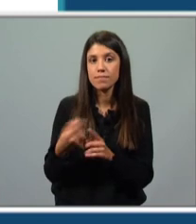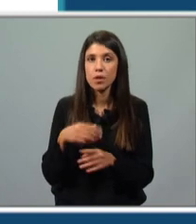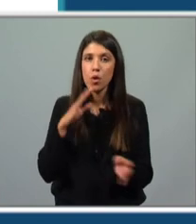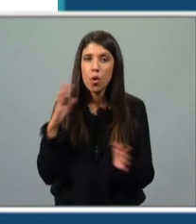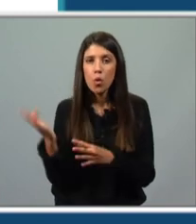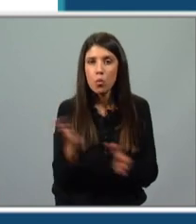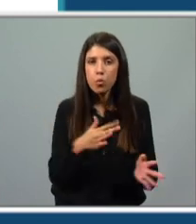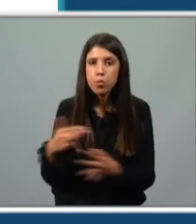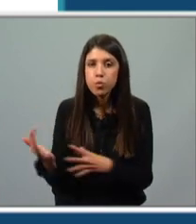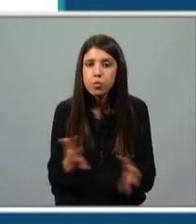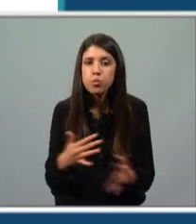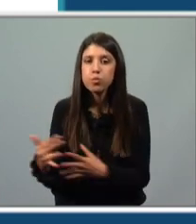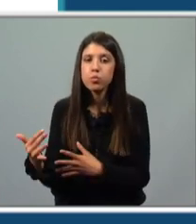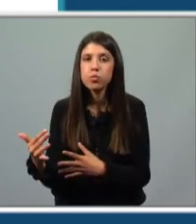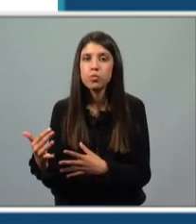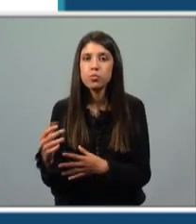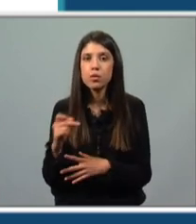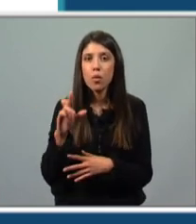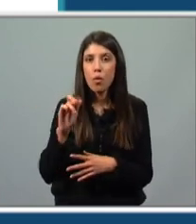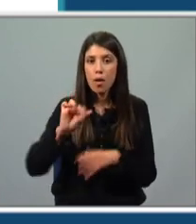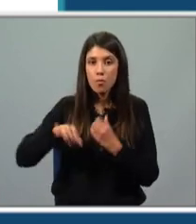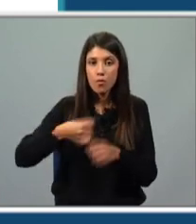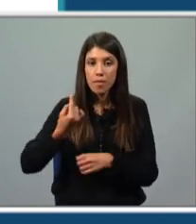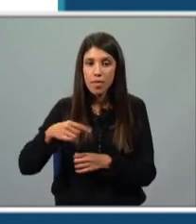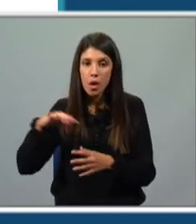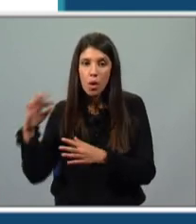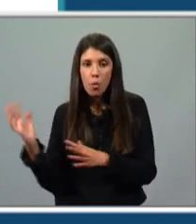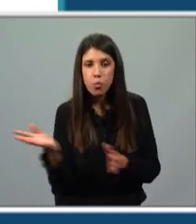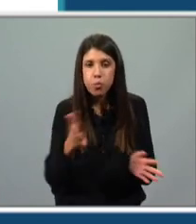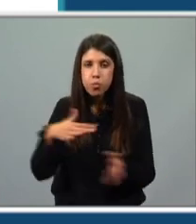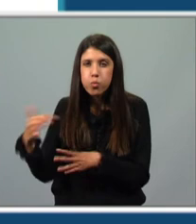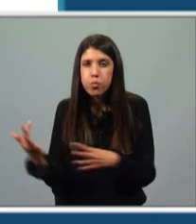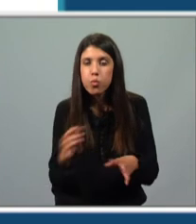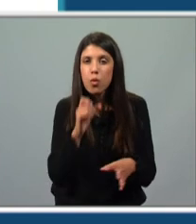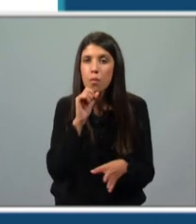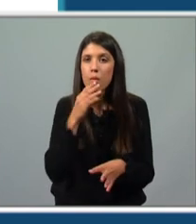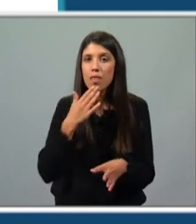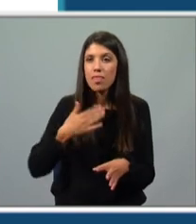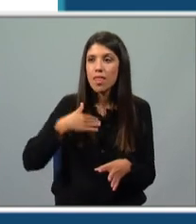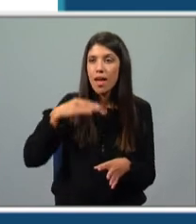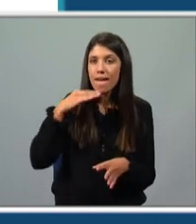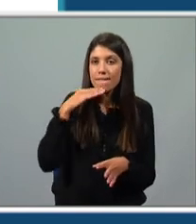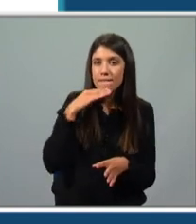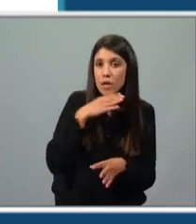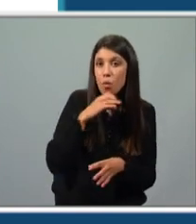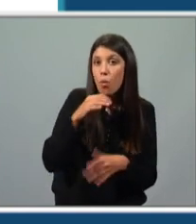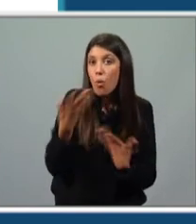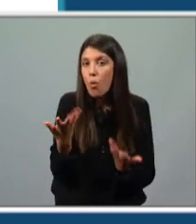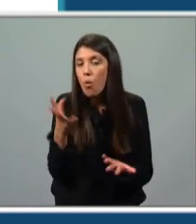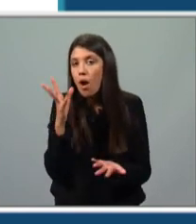vento, que é o ar em movimento, que pode trazer frio, mas que também pode trazer calor,